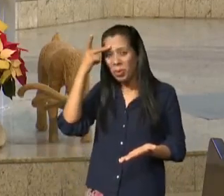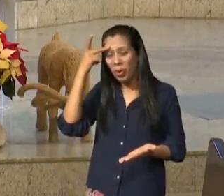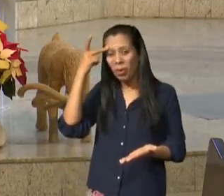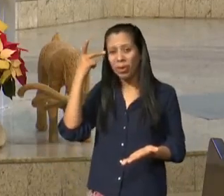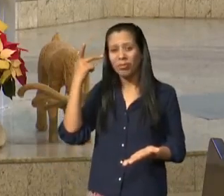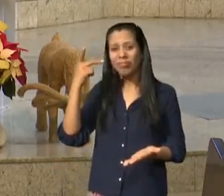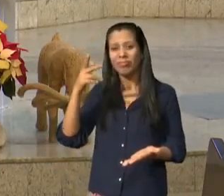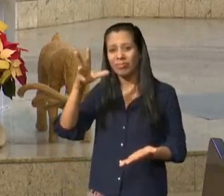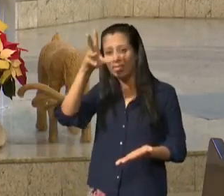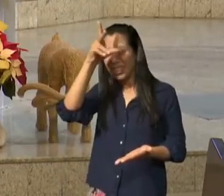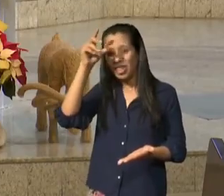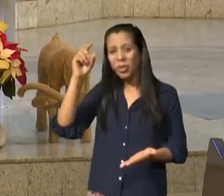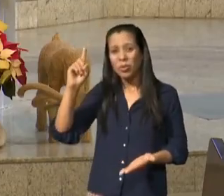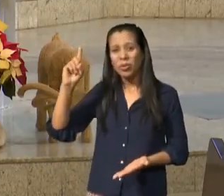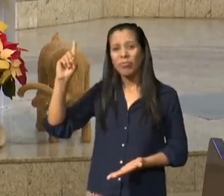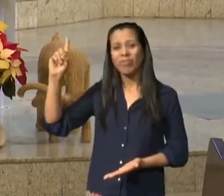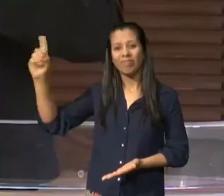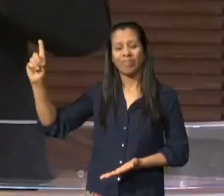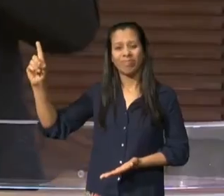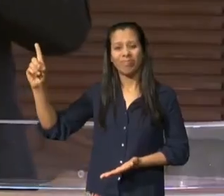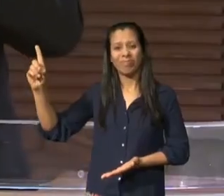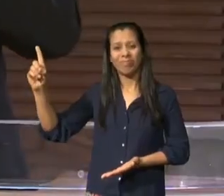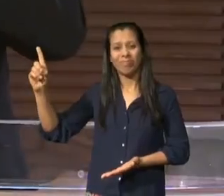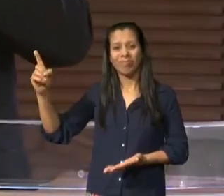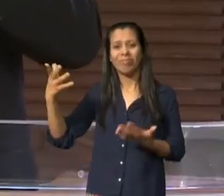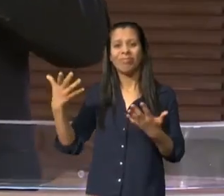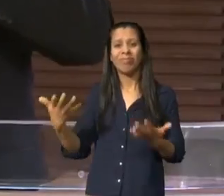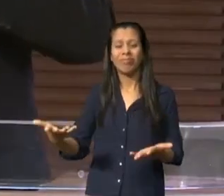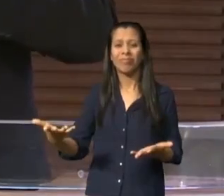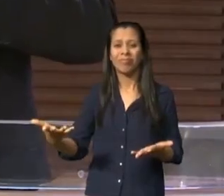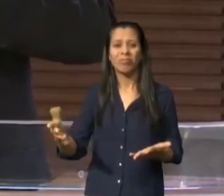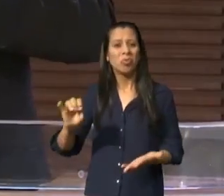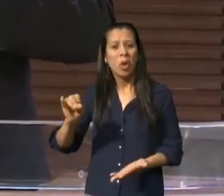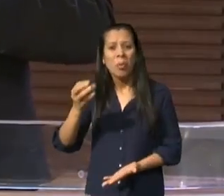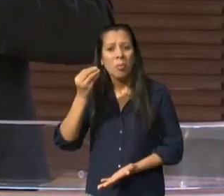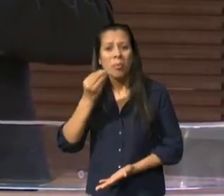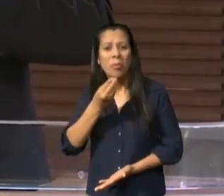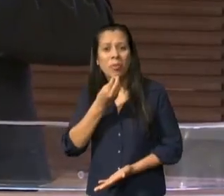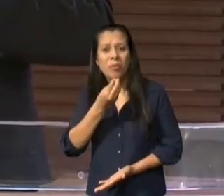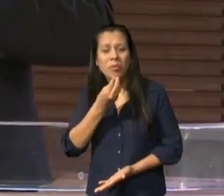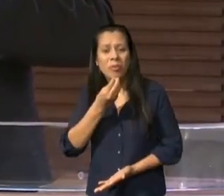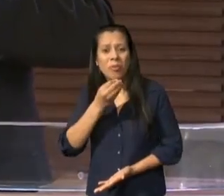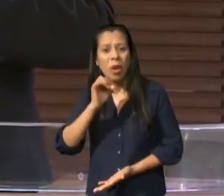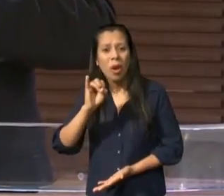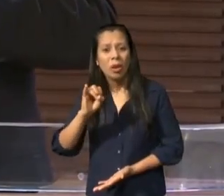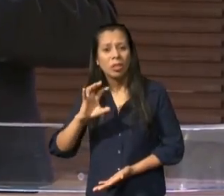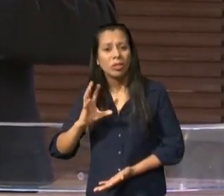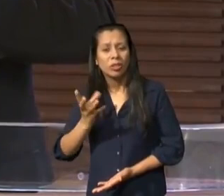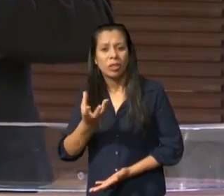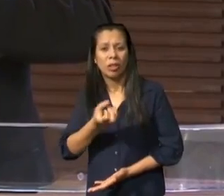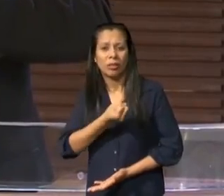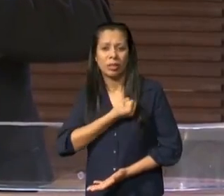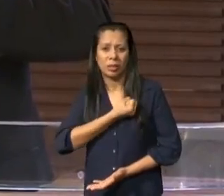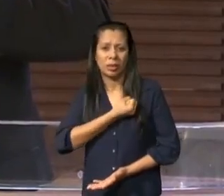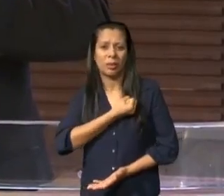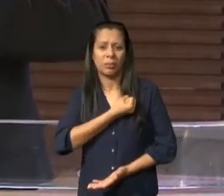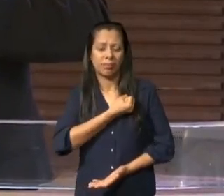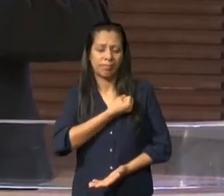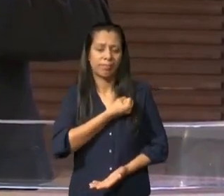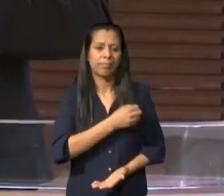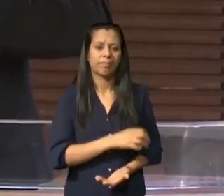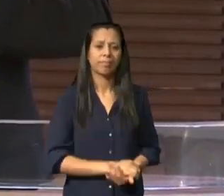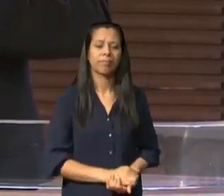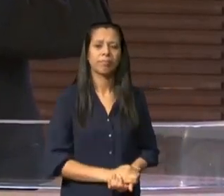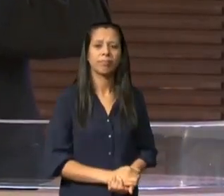o quarto pecado está no versículo 9 acompanha comigo olha o que diz ali verso 9